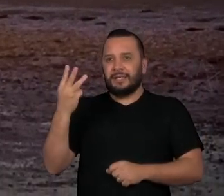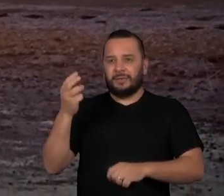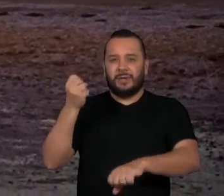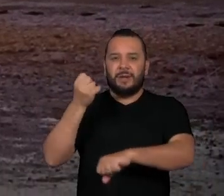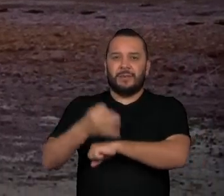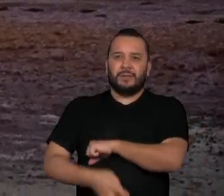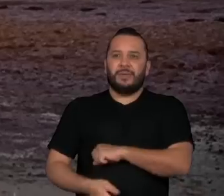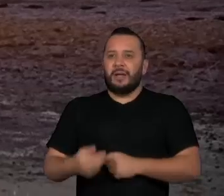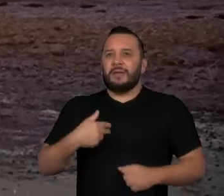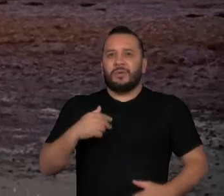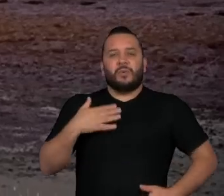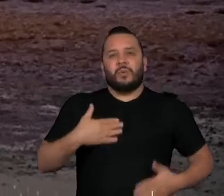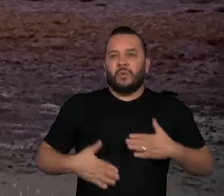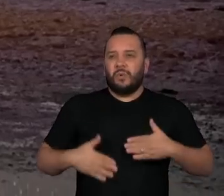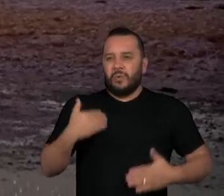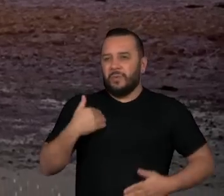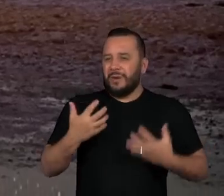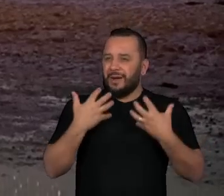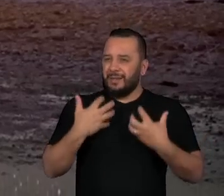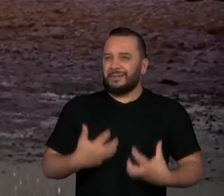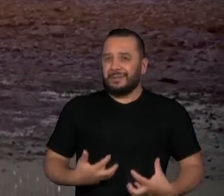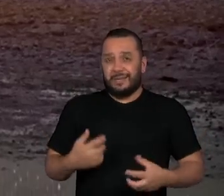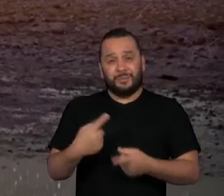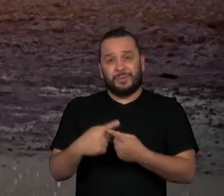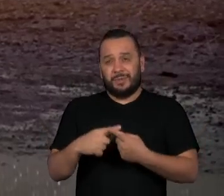cansado, né? Nessa altitude toda,